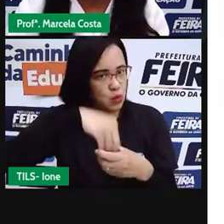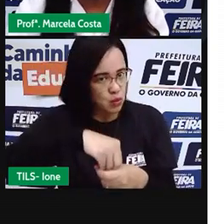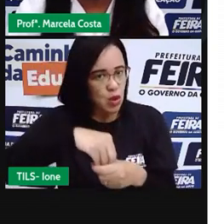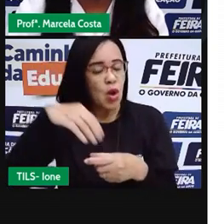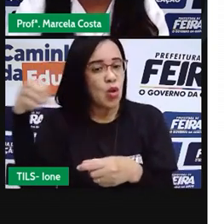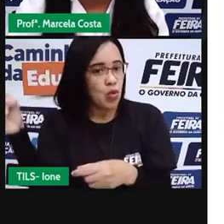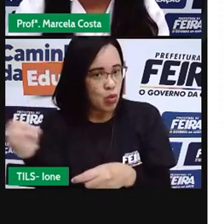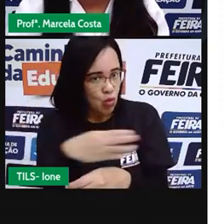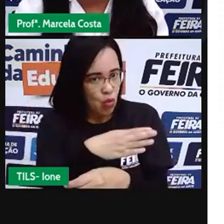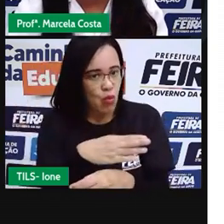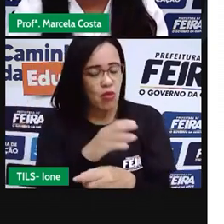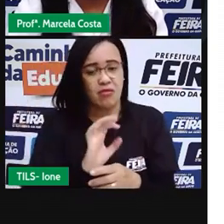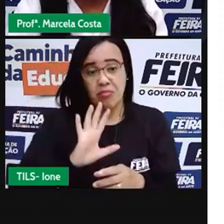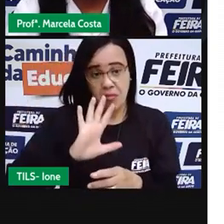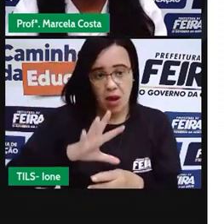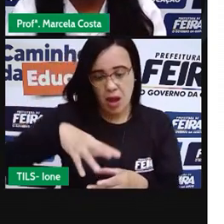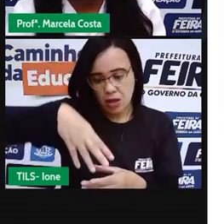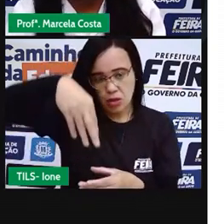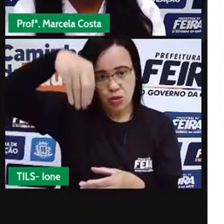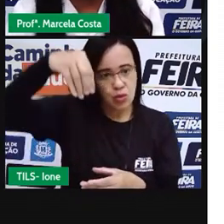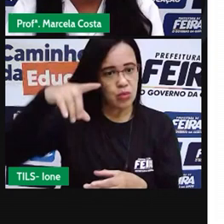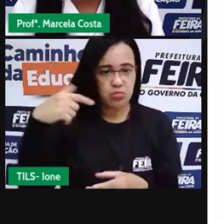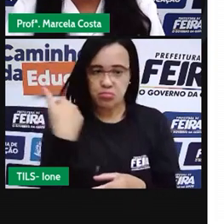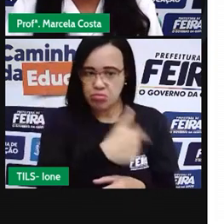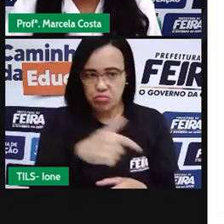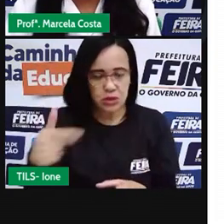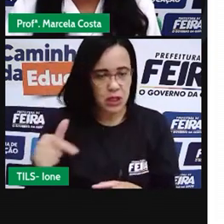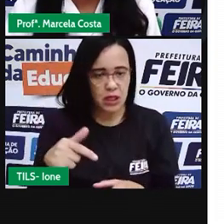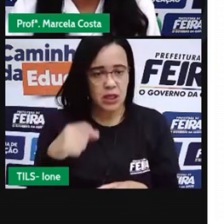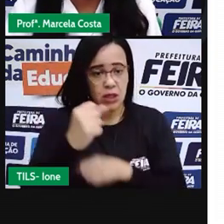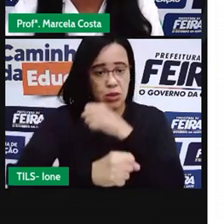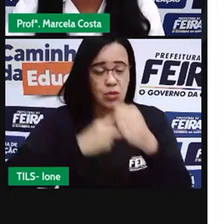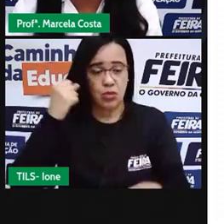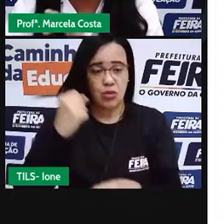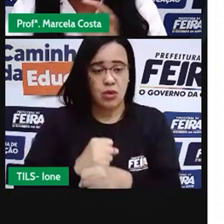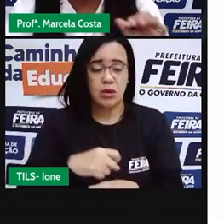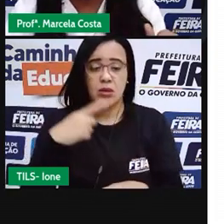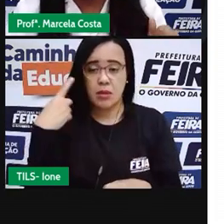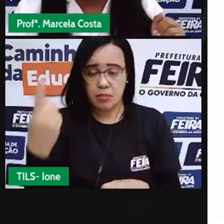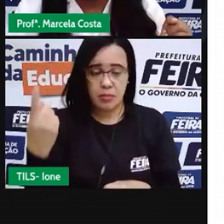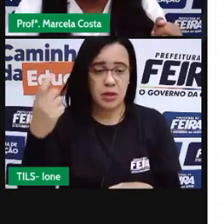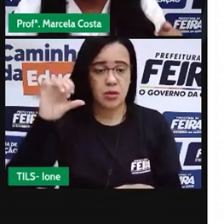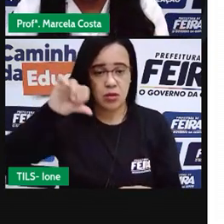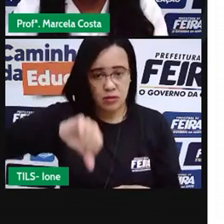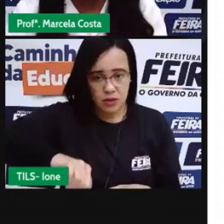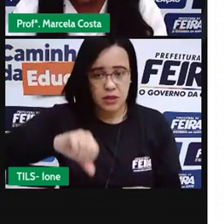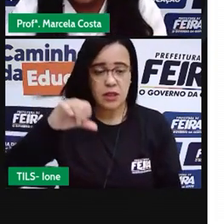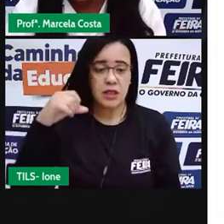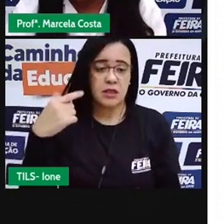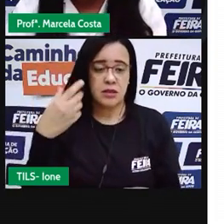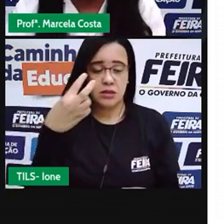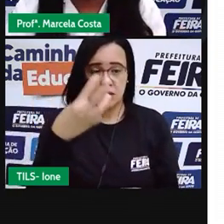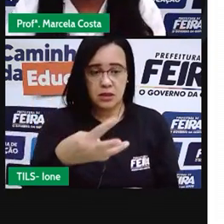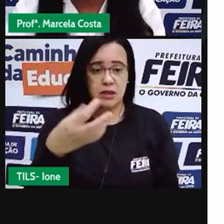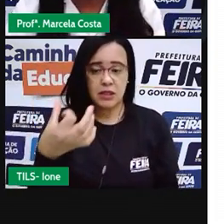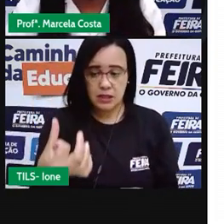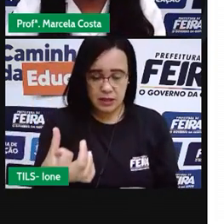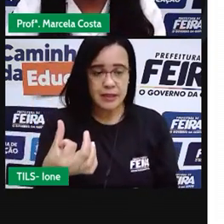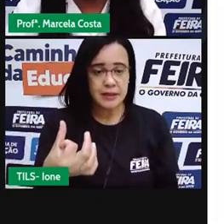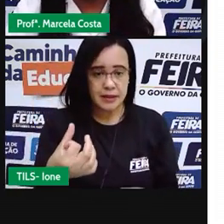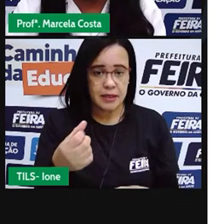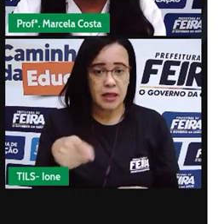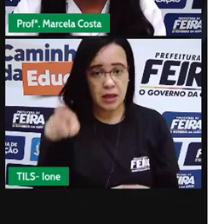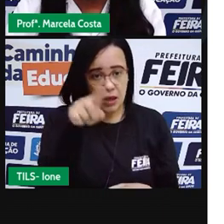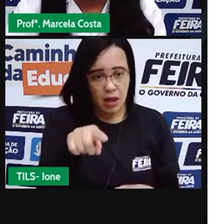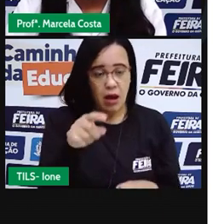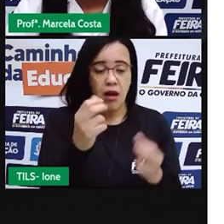tinha torres, isso foi lá no ano de 1936, ela era desse jeito que eu mostrei na primeira imagem, ainda não tinha